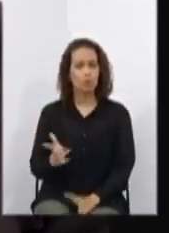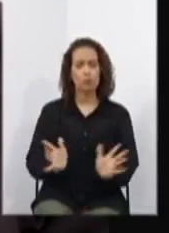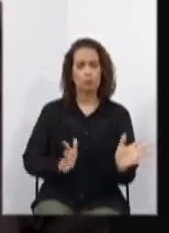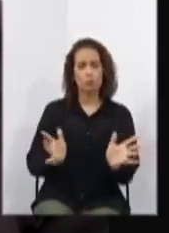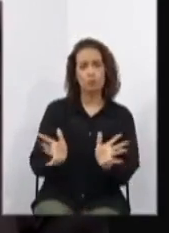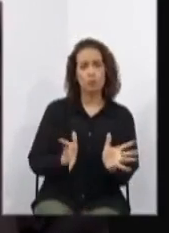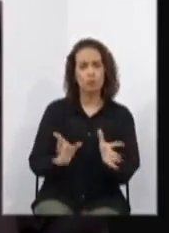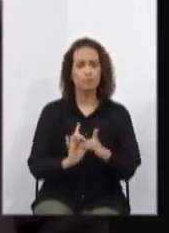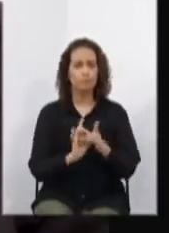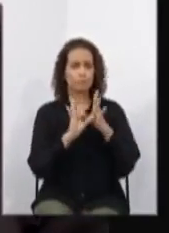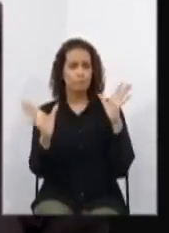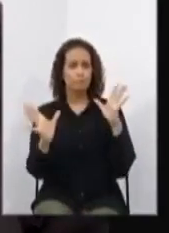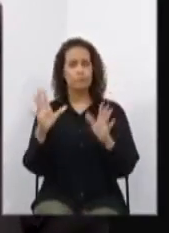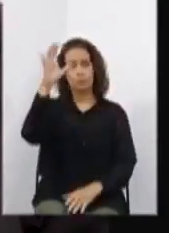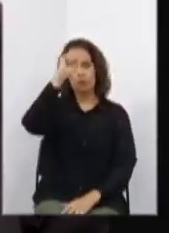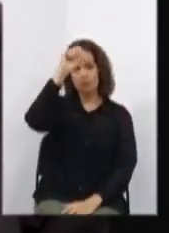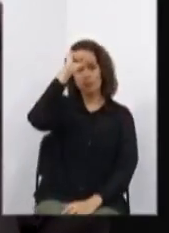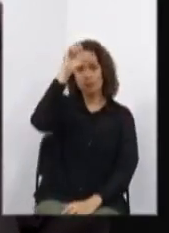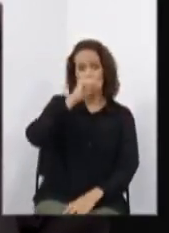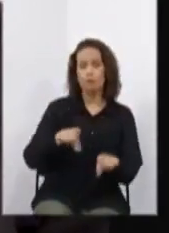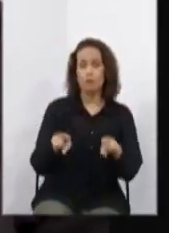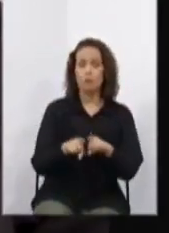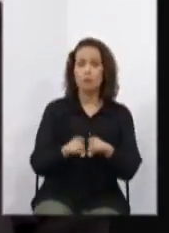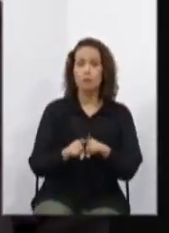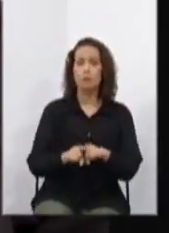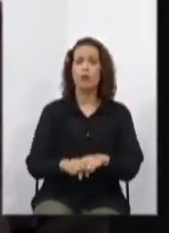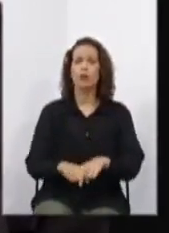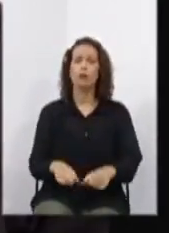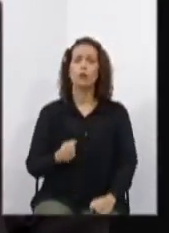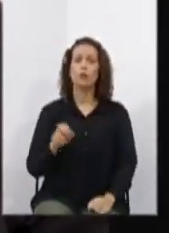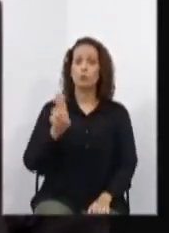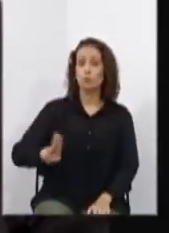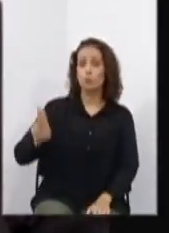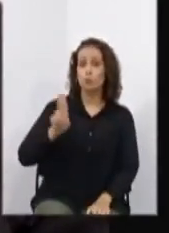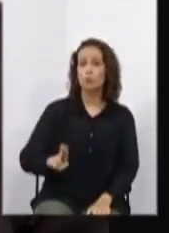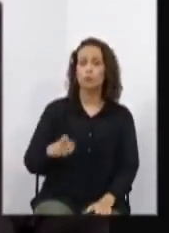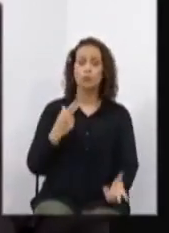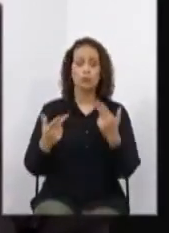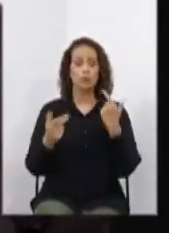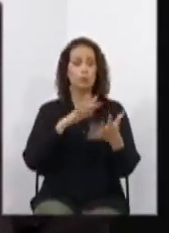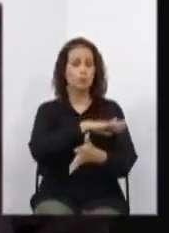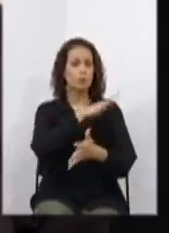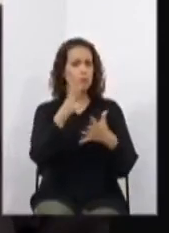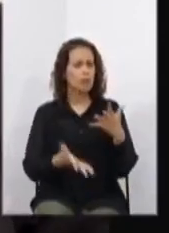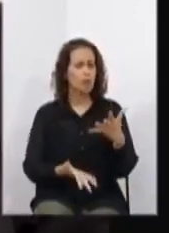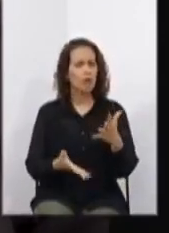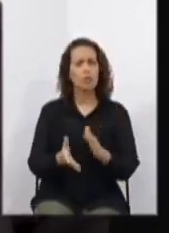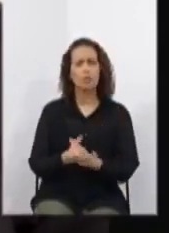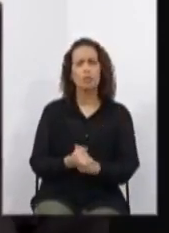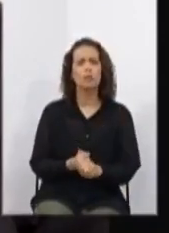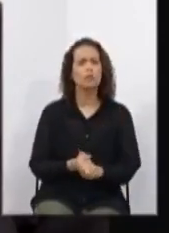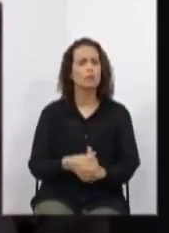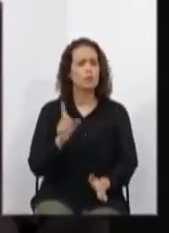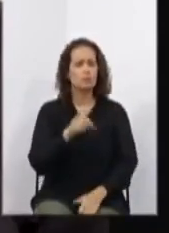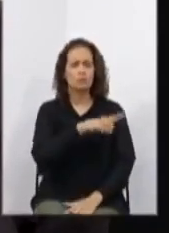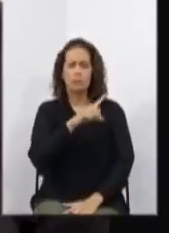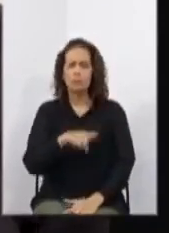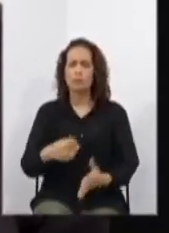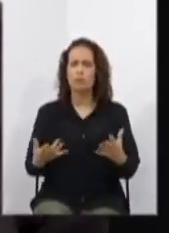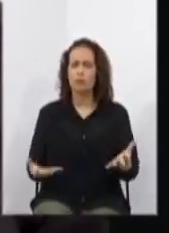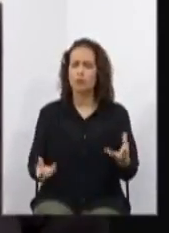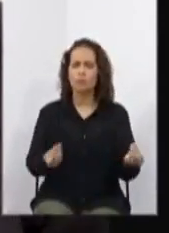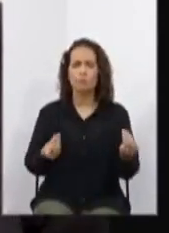aprendizado e à prática da língua de sinais tem sido negado, privando as crianças surdas